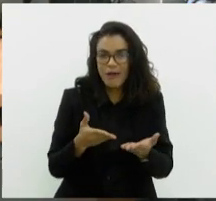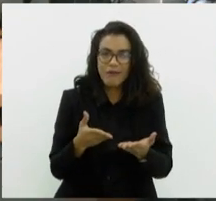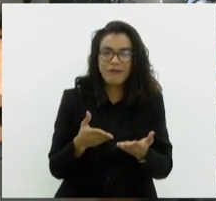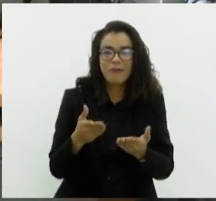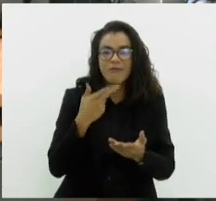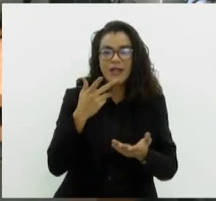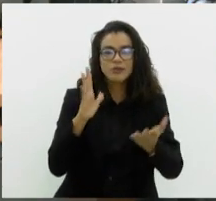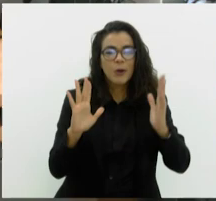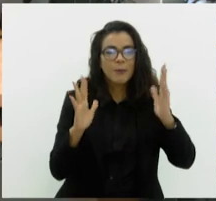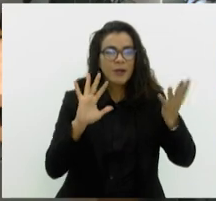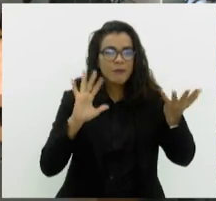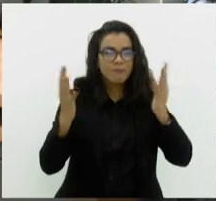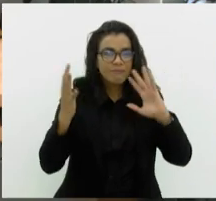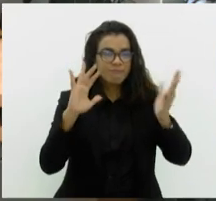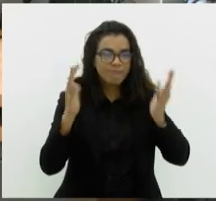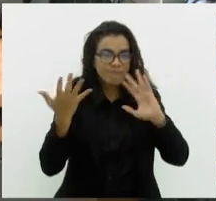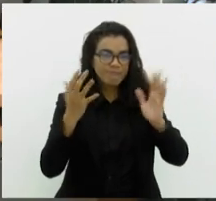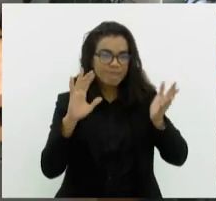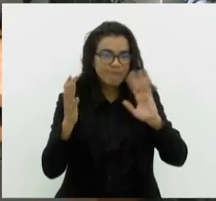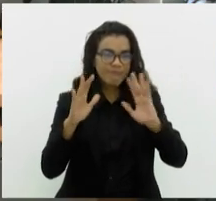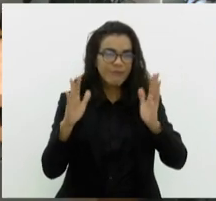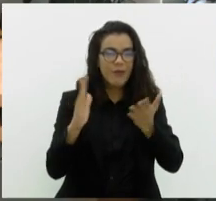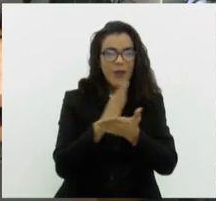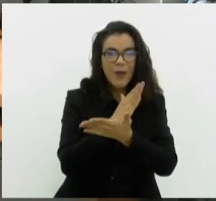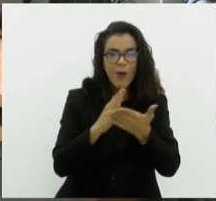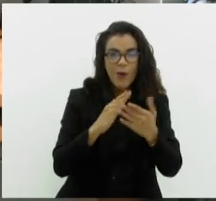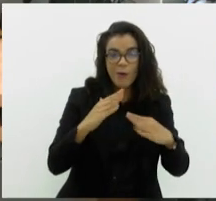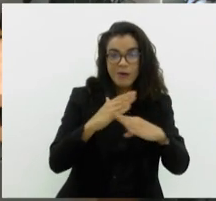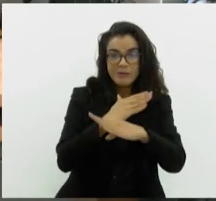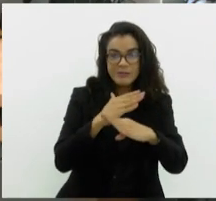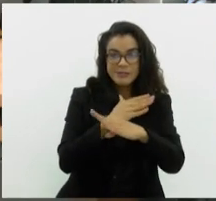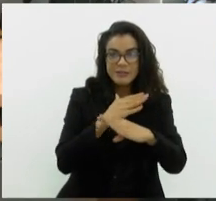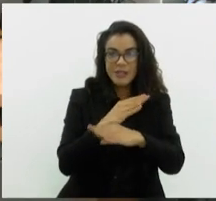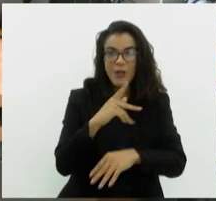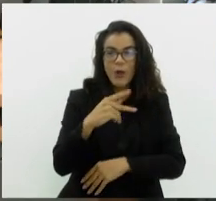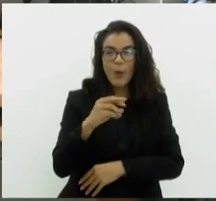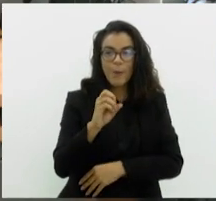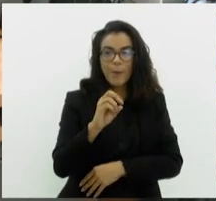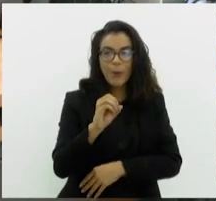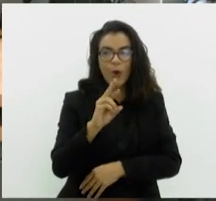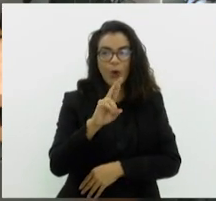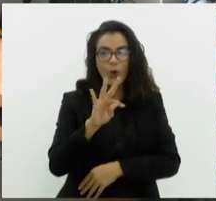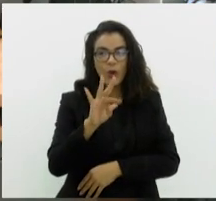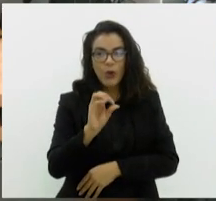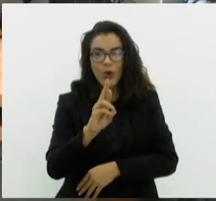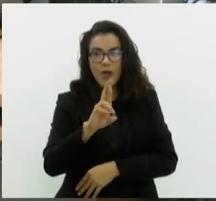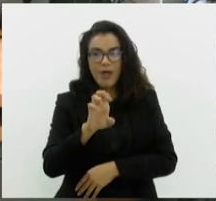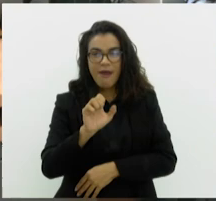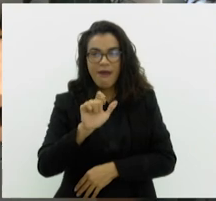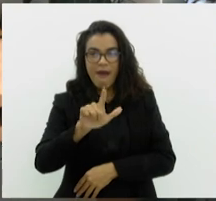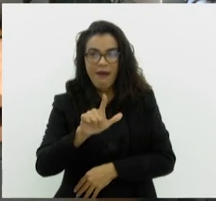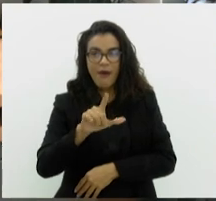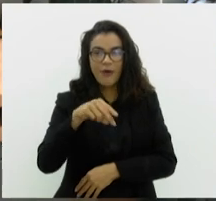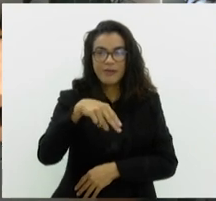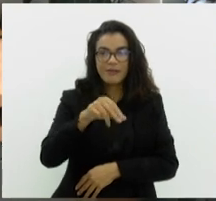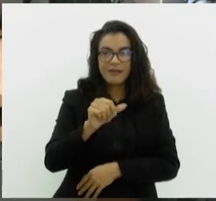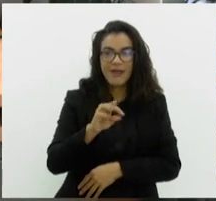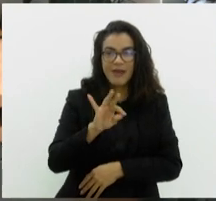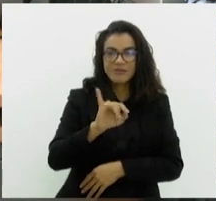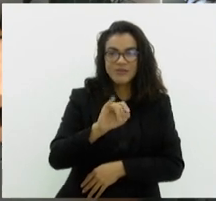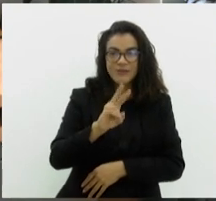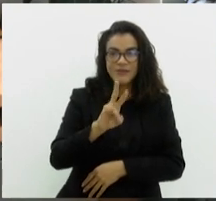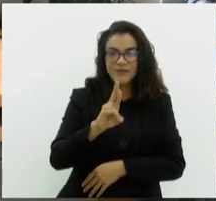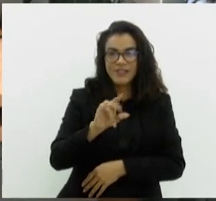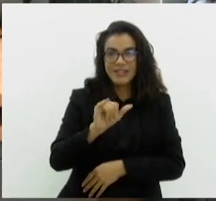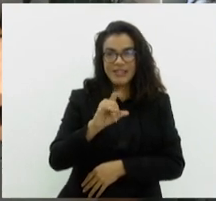no tempo em algumas cidades do Estado. Pedi para colocar aqui a temperatura. Porto Real, 22 graus nublado. Inatividade